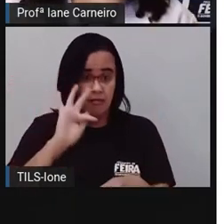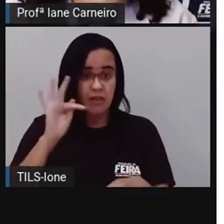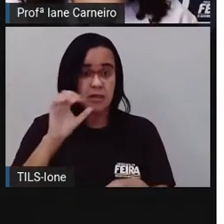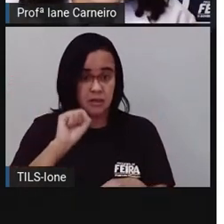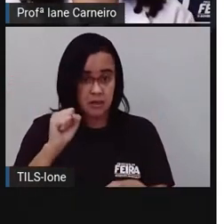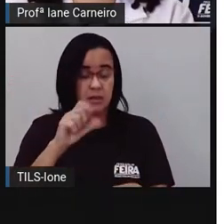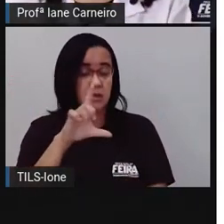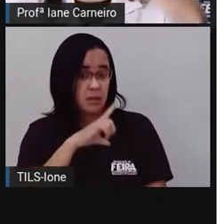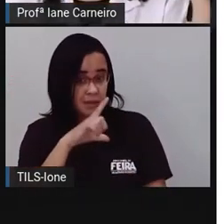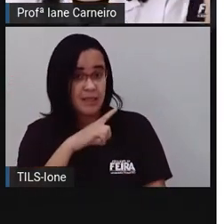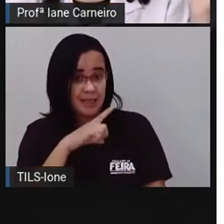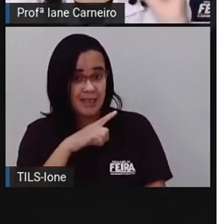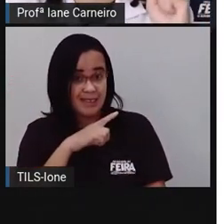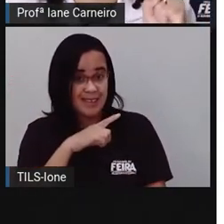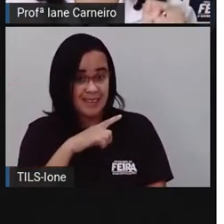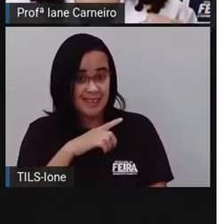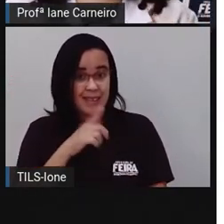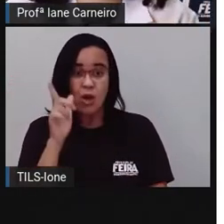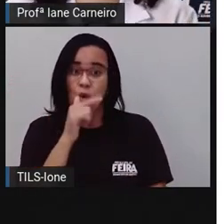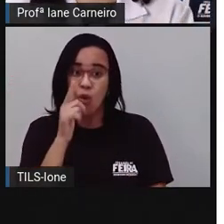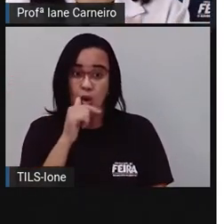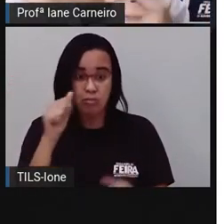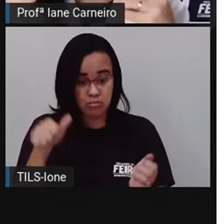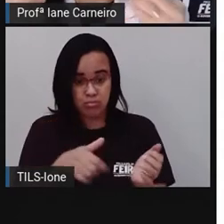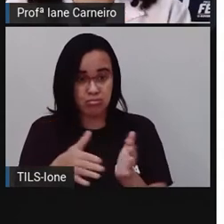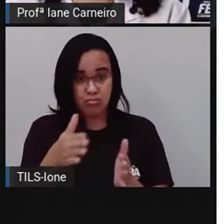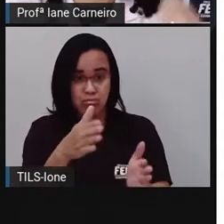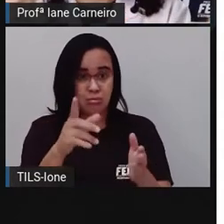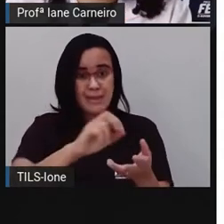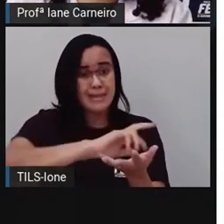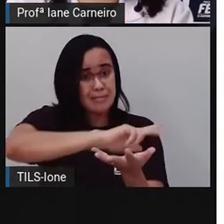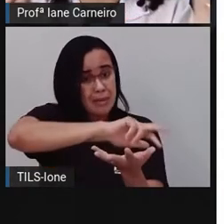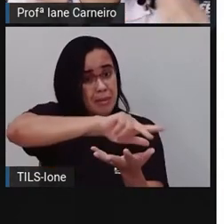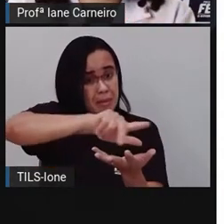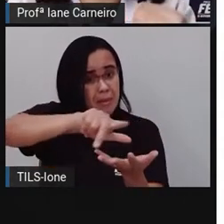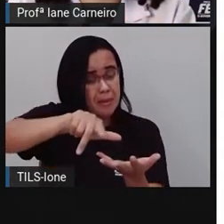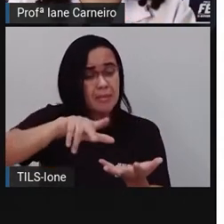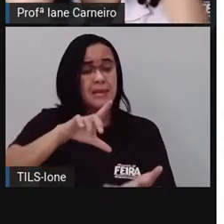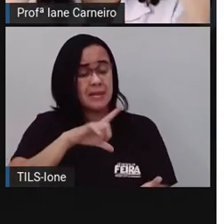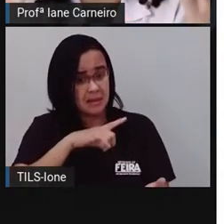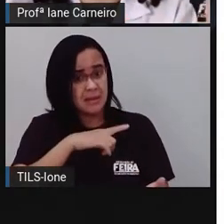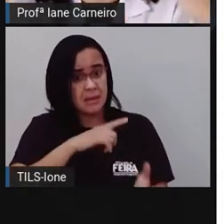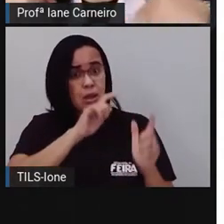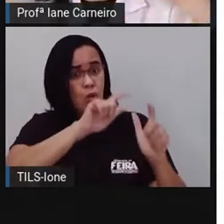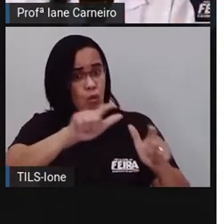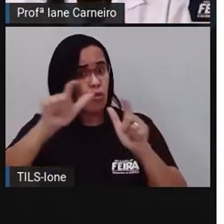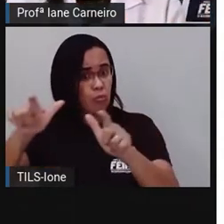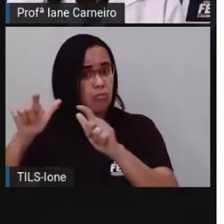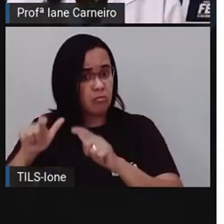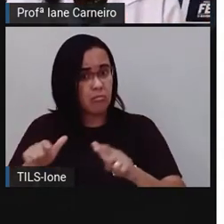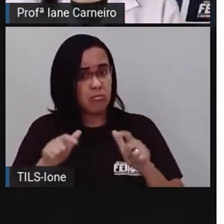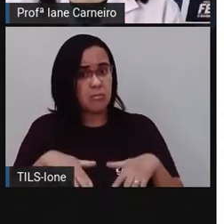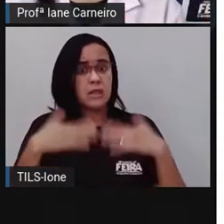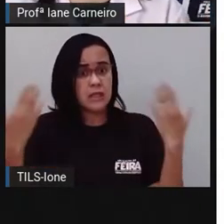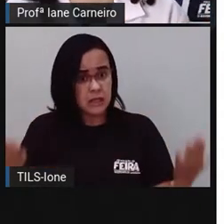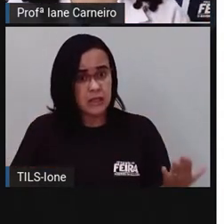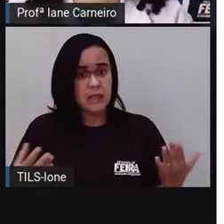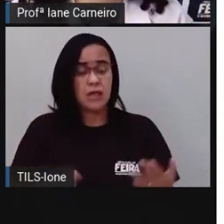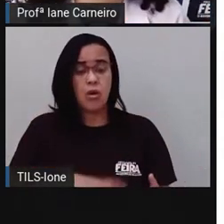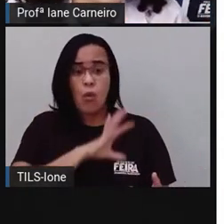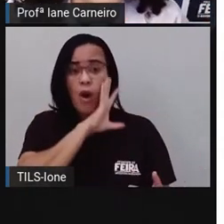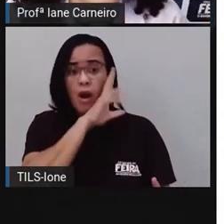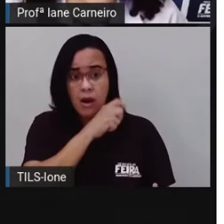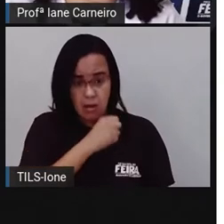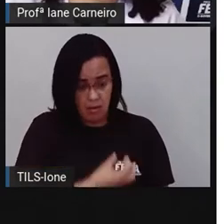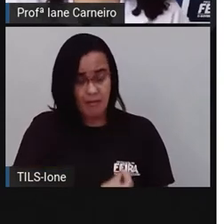Lagoa Salgada, né? A lagoa do Prato Raso. Então, são lagoas que os animais viviam lá antes das casas das pessoas serem